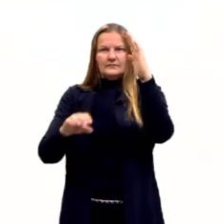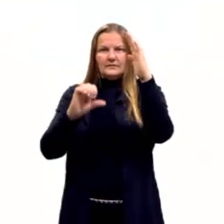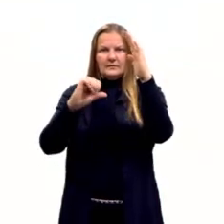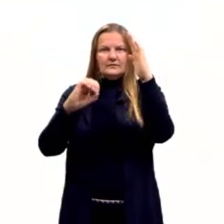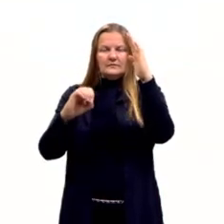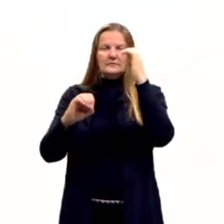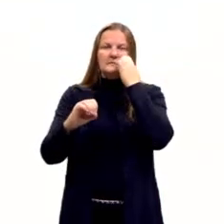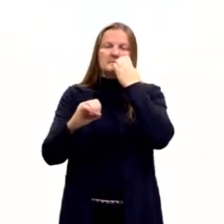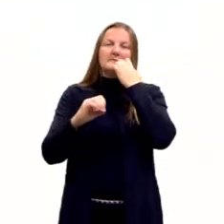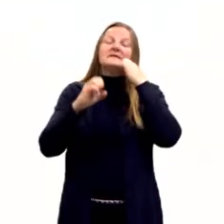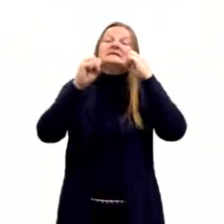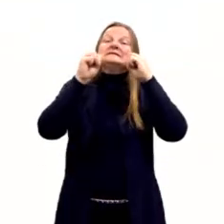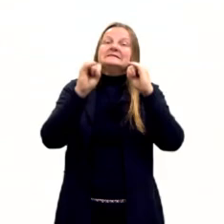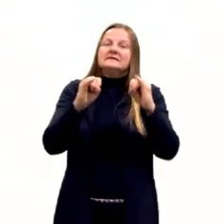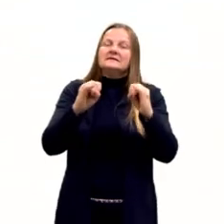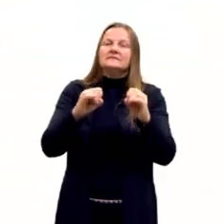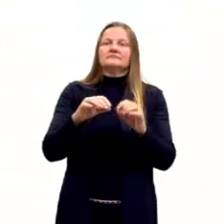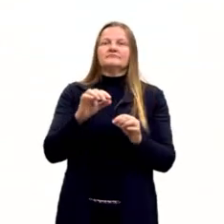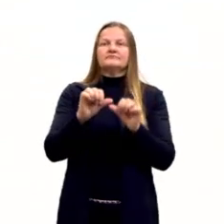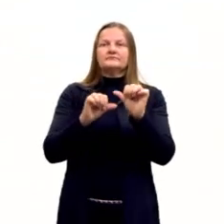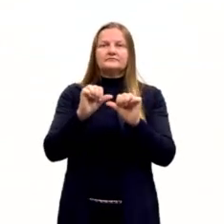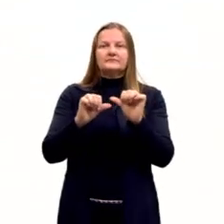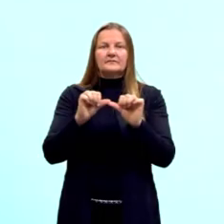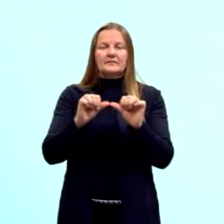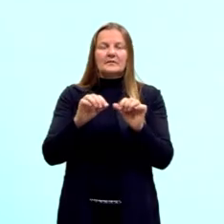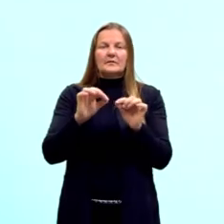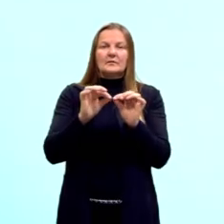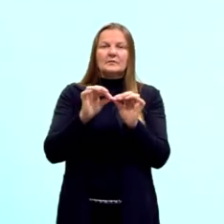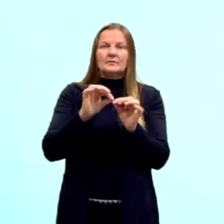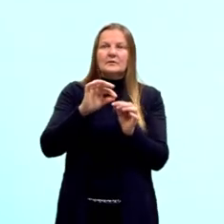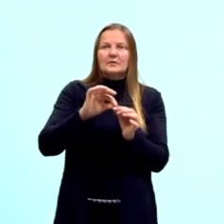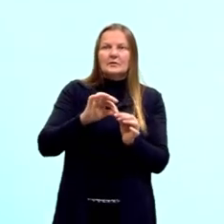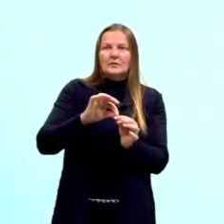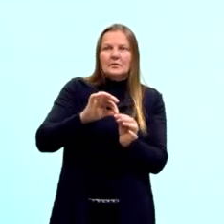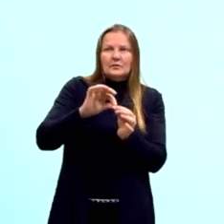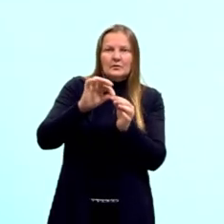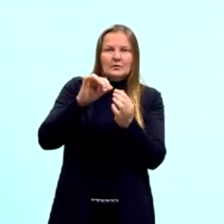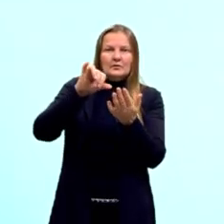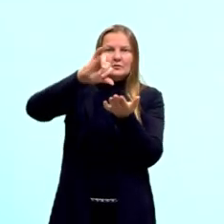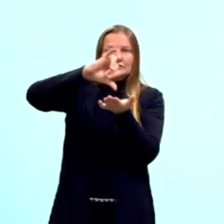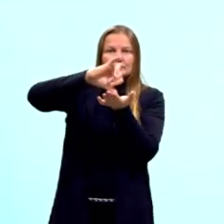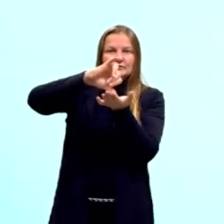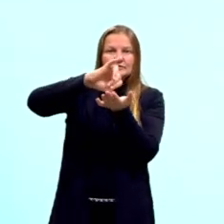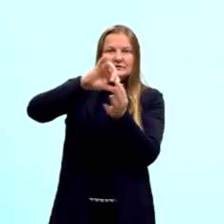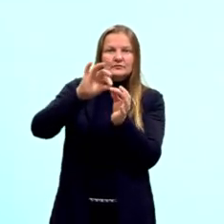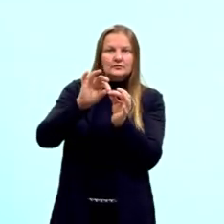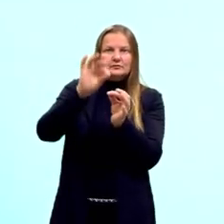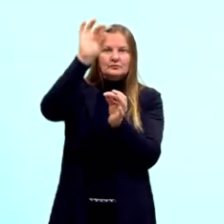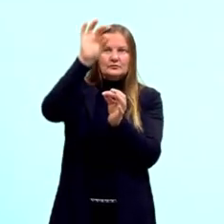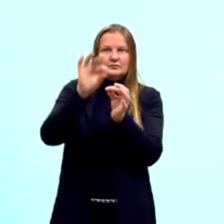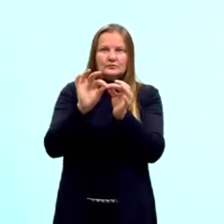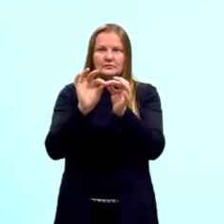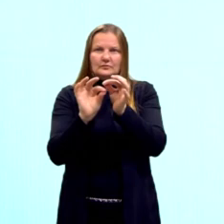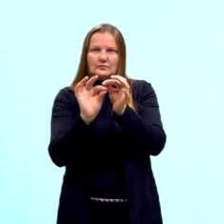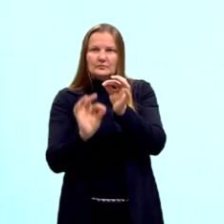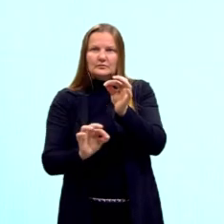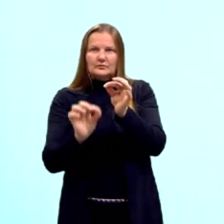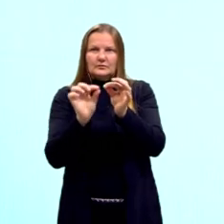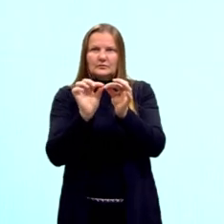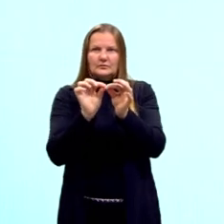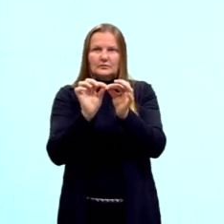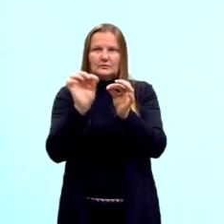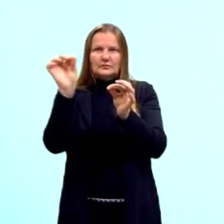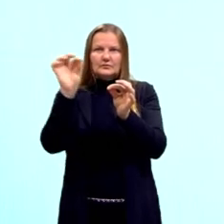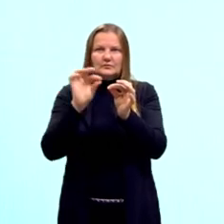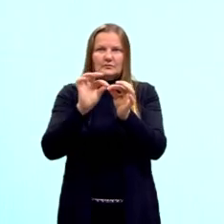Agora, se traçarmos, então, as três alturas, o ponto em que elas se encontram é chamado